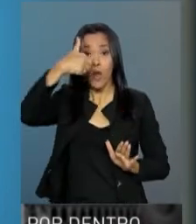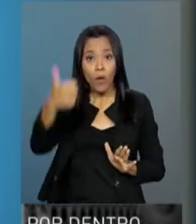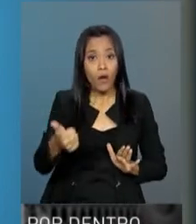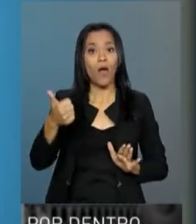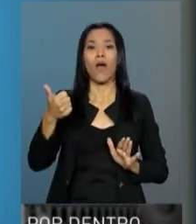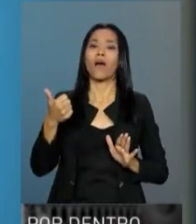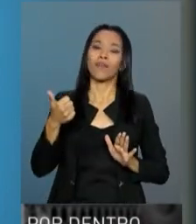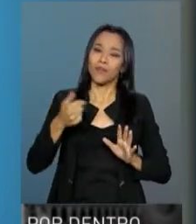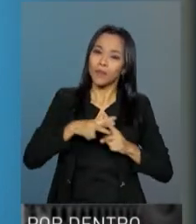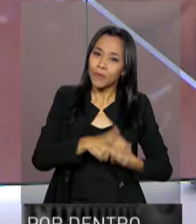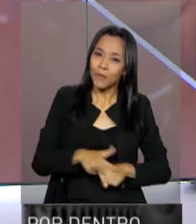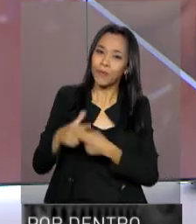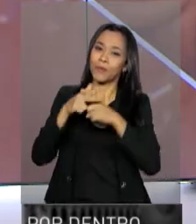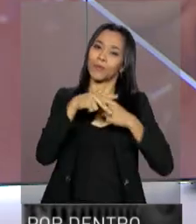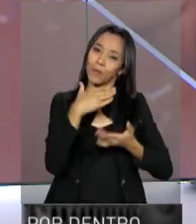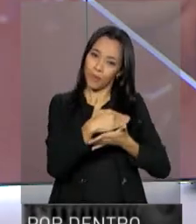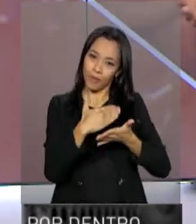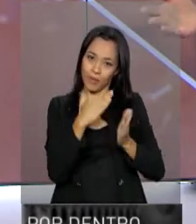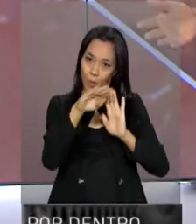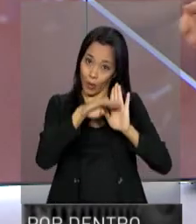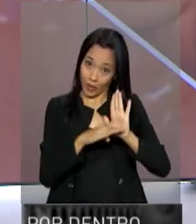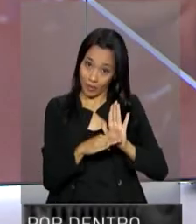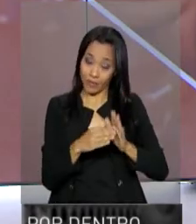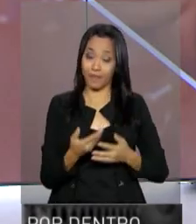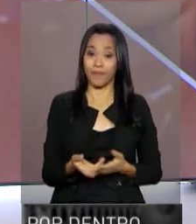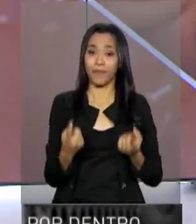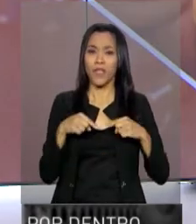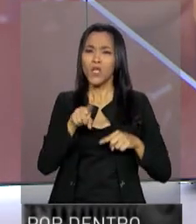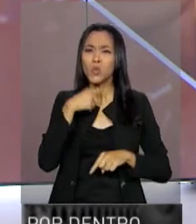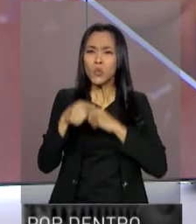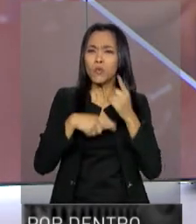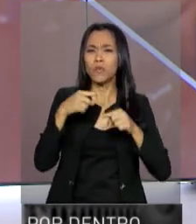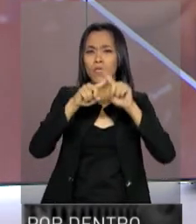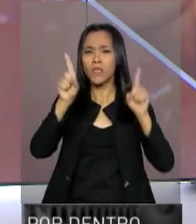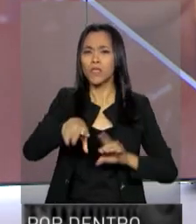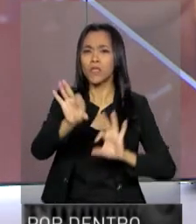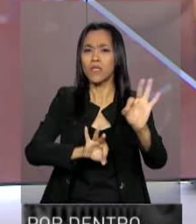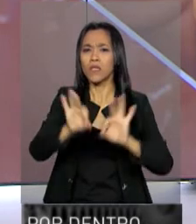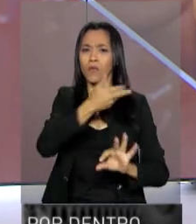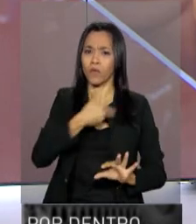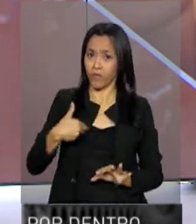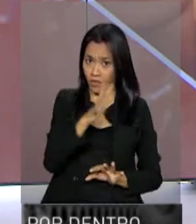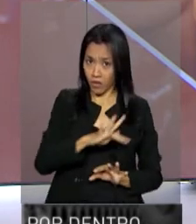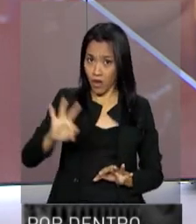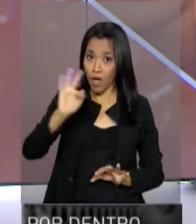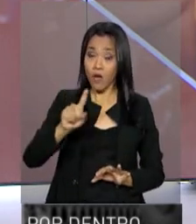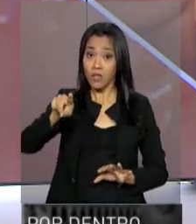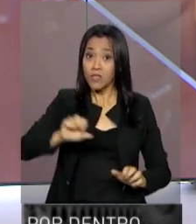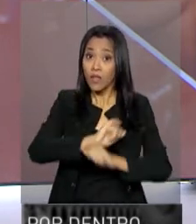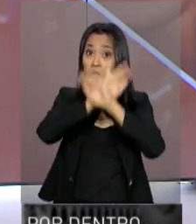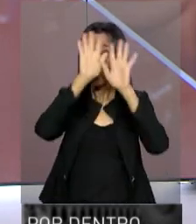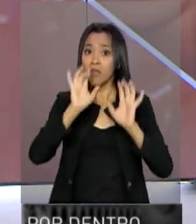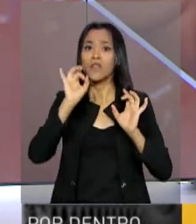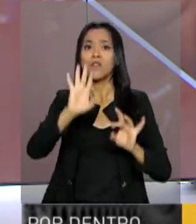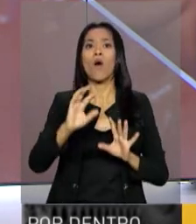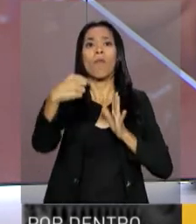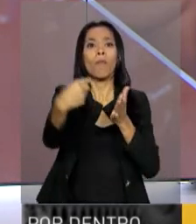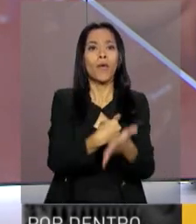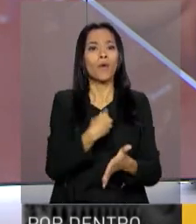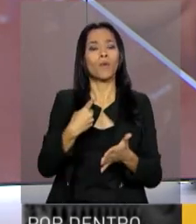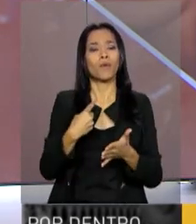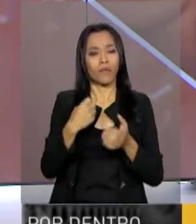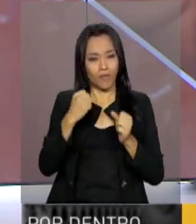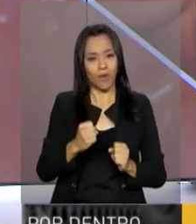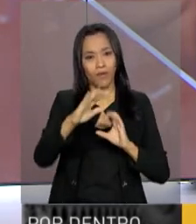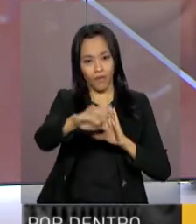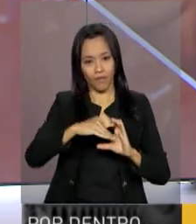desempenho do programa. Dúvidas sobre algum projeto ou ação do Governo Federal? Para esclarecer, basta enviar sua pergunta para